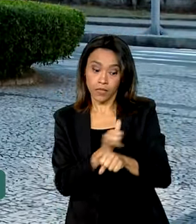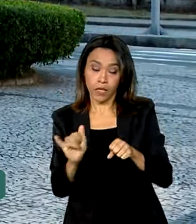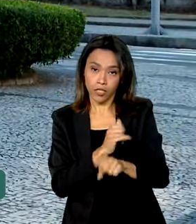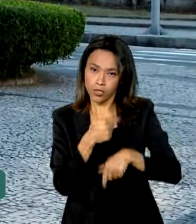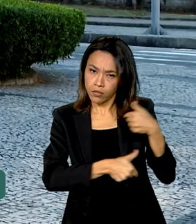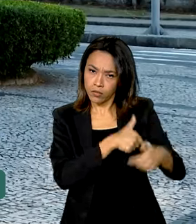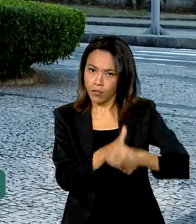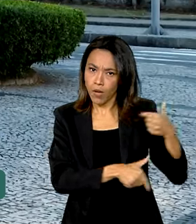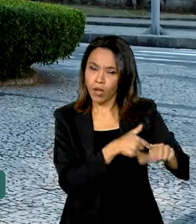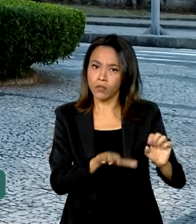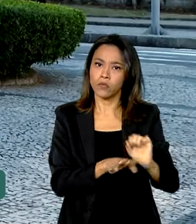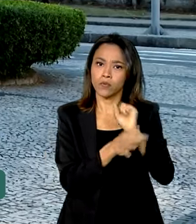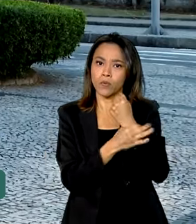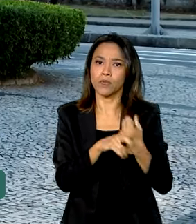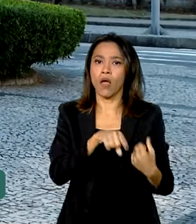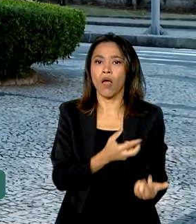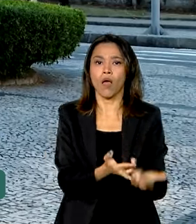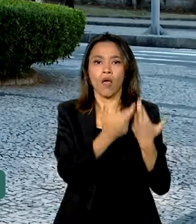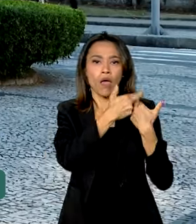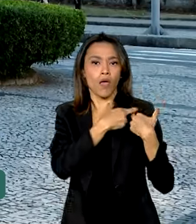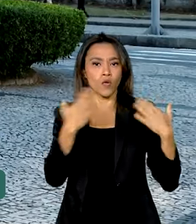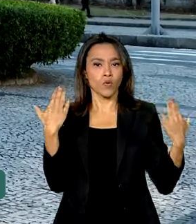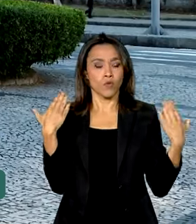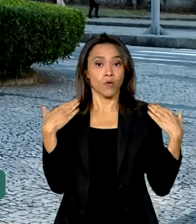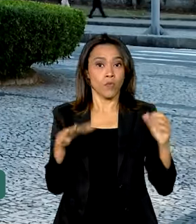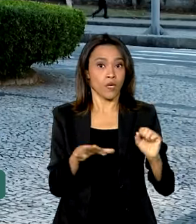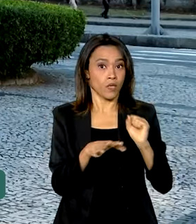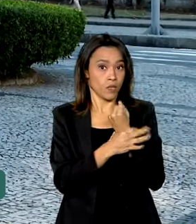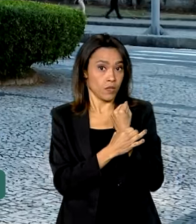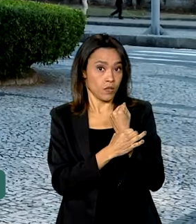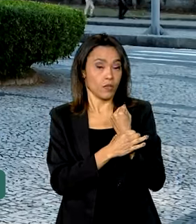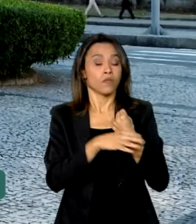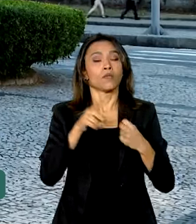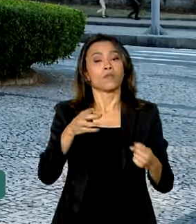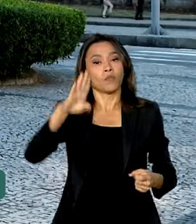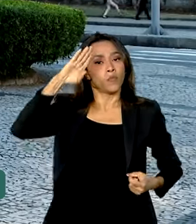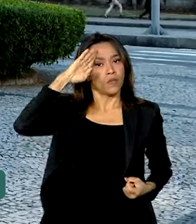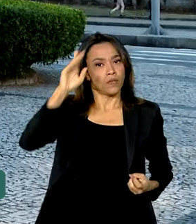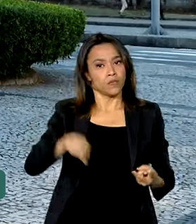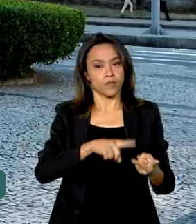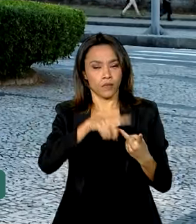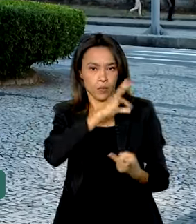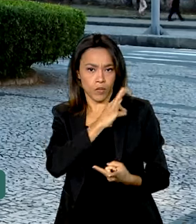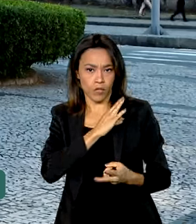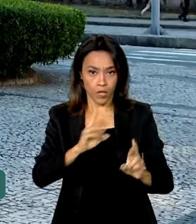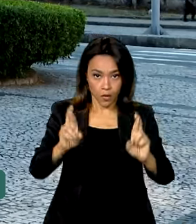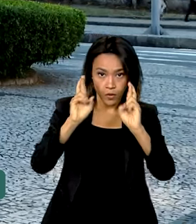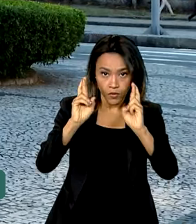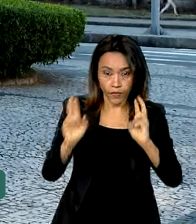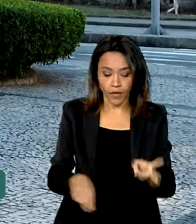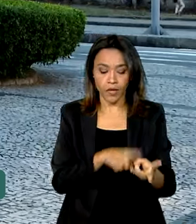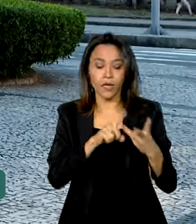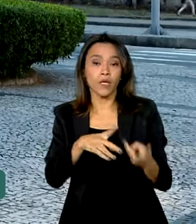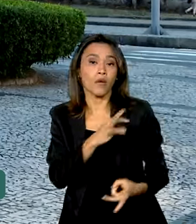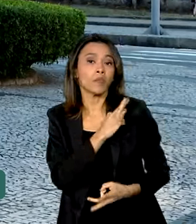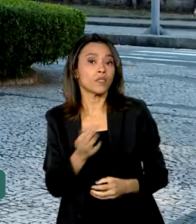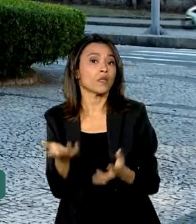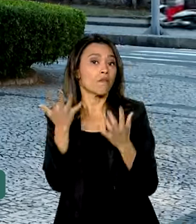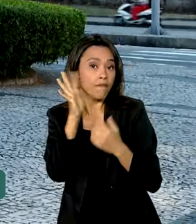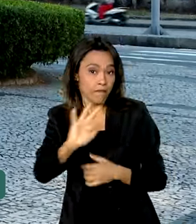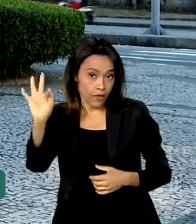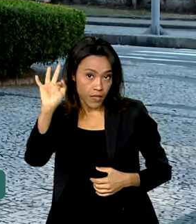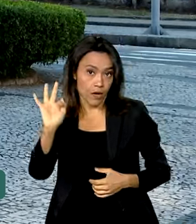realizadas pela Força Aérea Brasileira e pelas agências da Receita Federal, da Polícia Rodoviária Federal e da Polícia Federal.